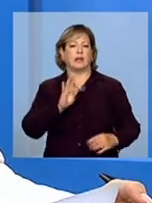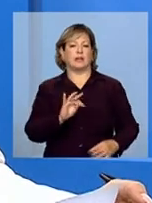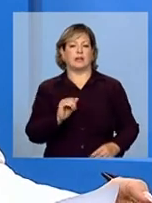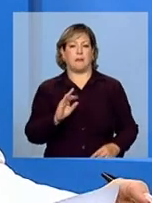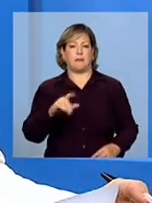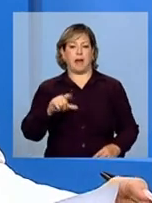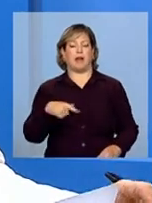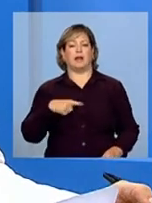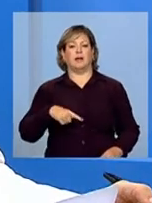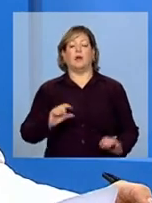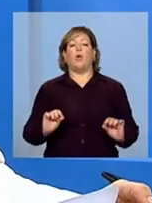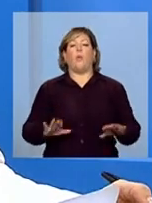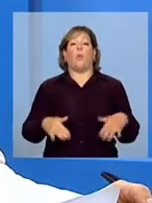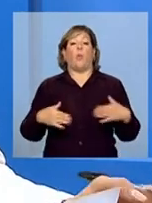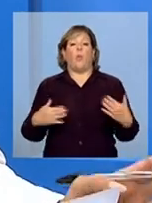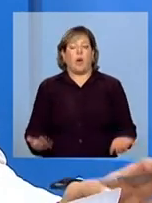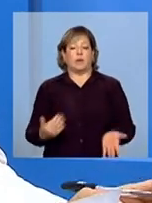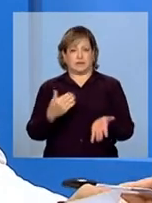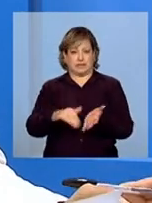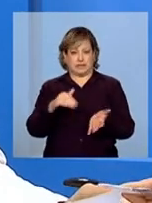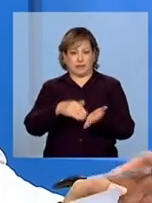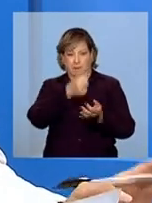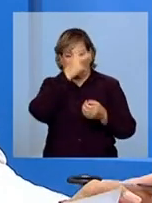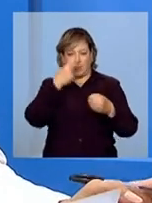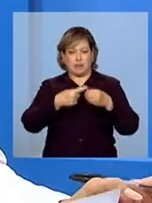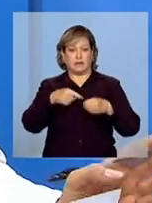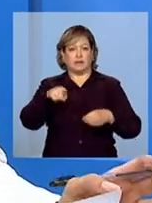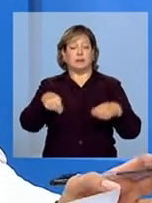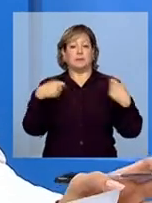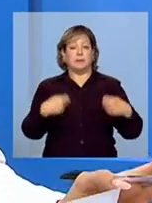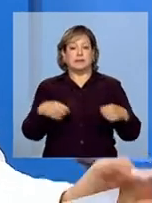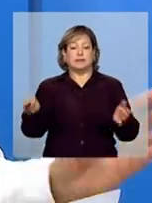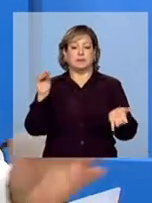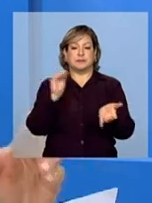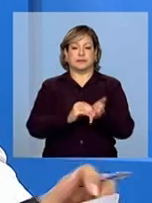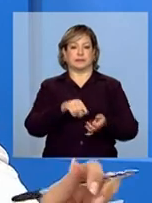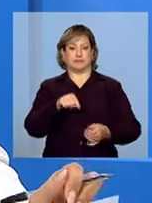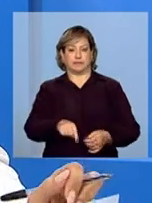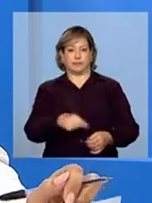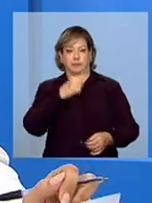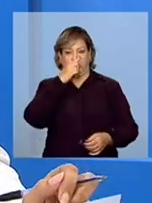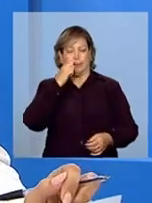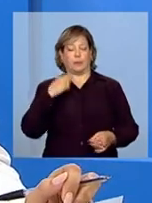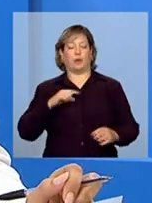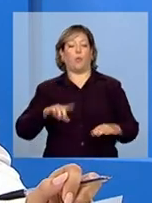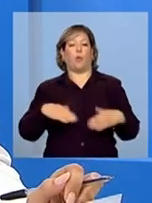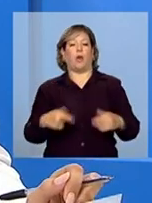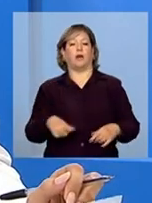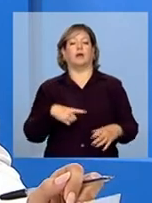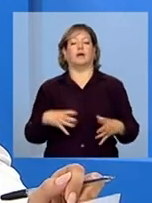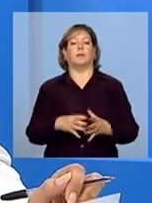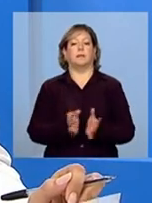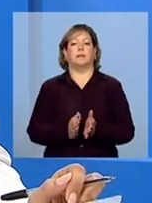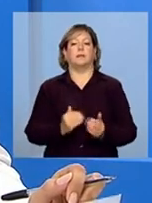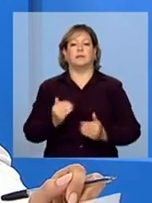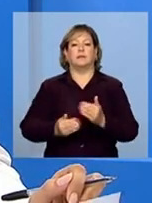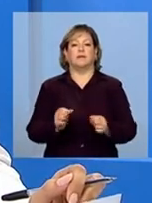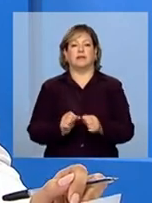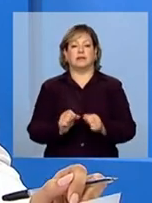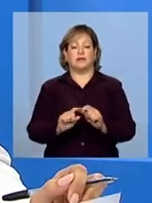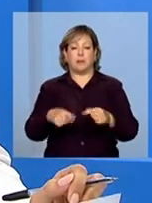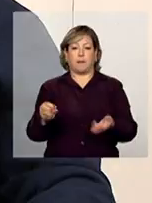a secretaria do município deve preenchê-la? Após o preenchimento, qual o procedimento? Então,